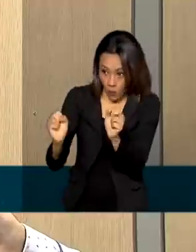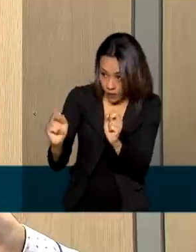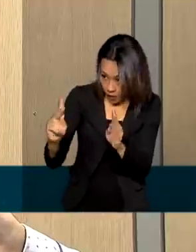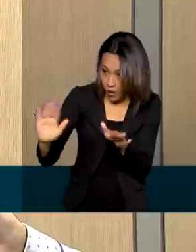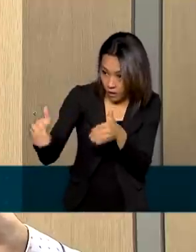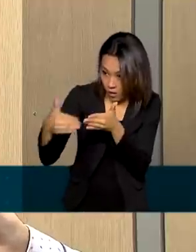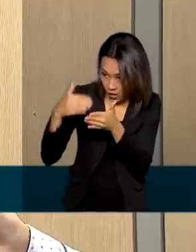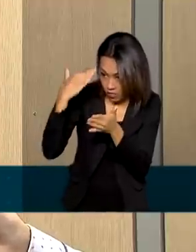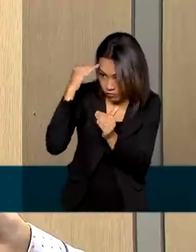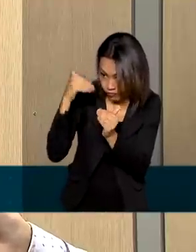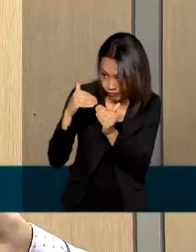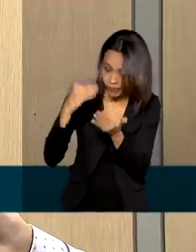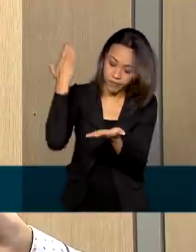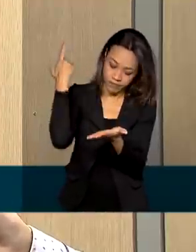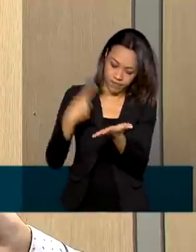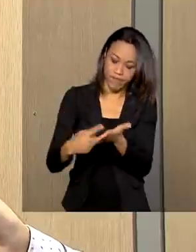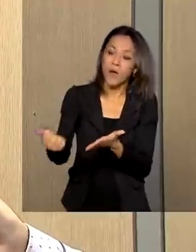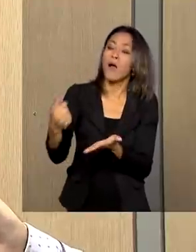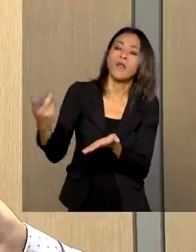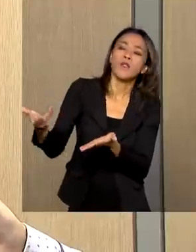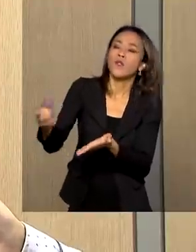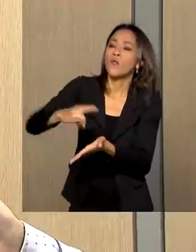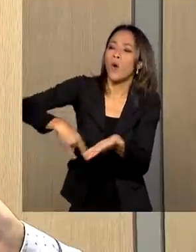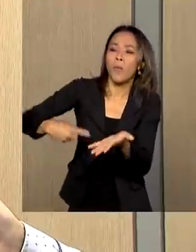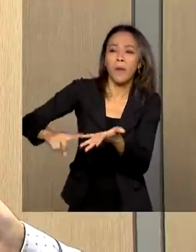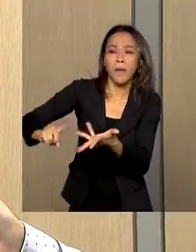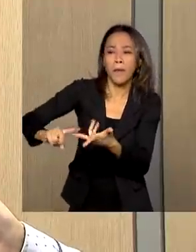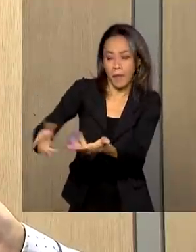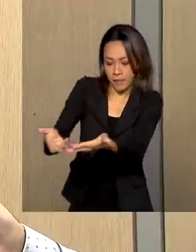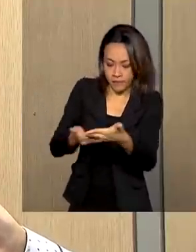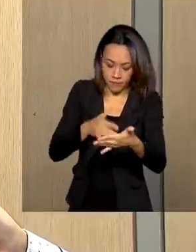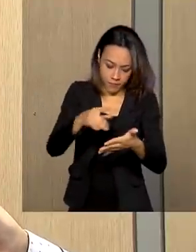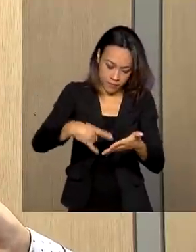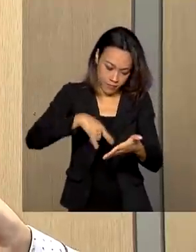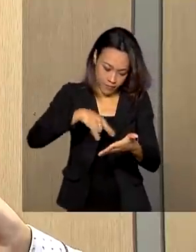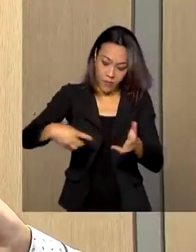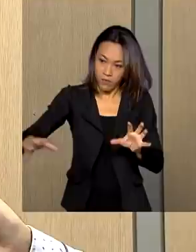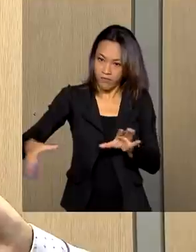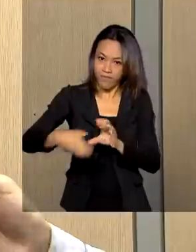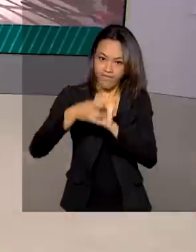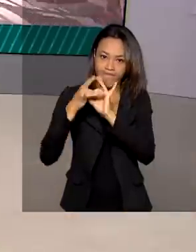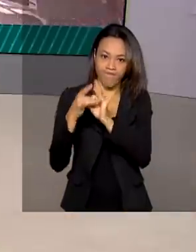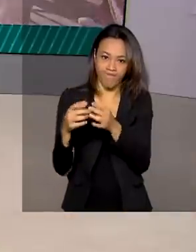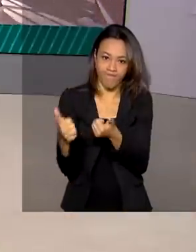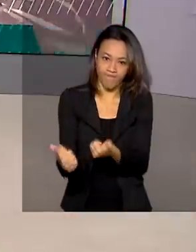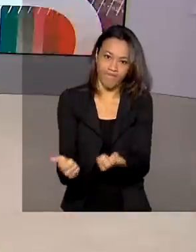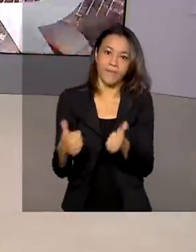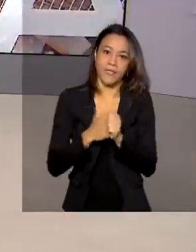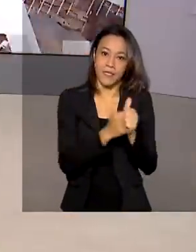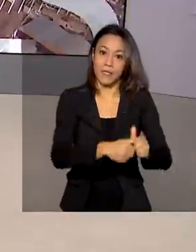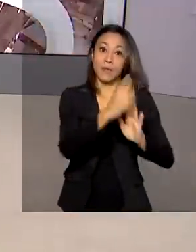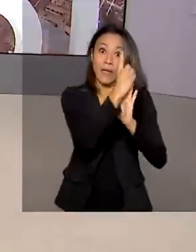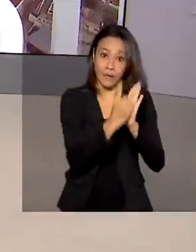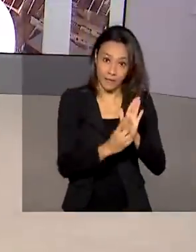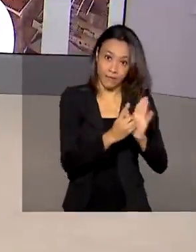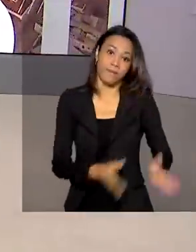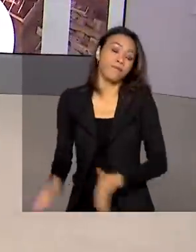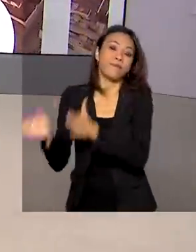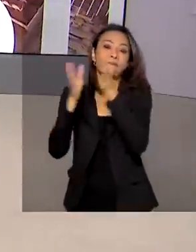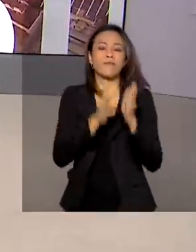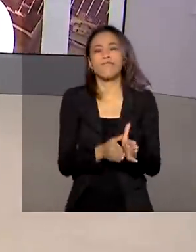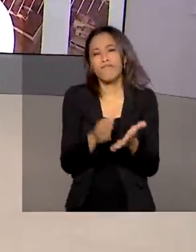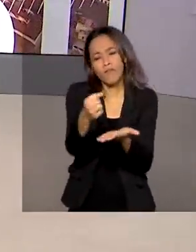intenções, apresentação de documentos e seguir o processo que foi delimitado no decreto. Um remédio para a